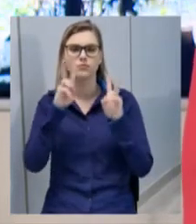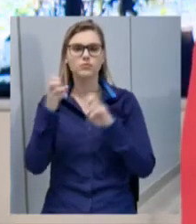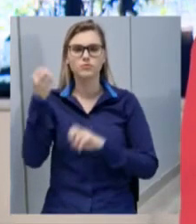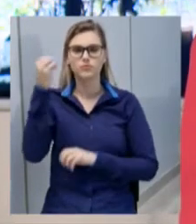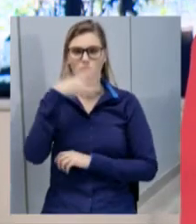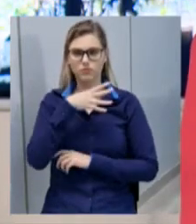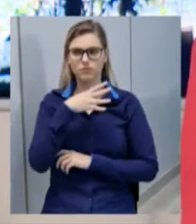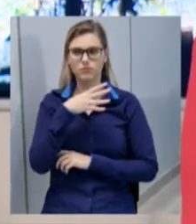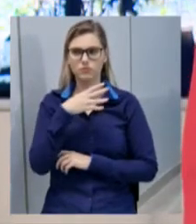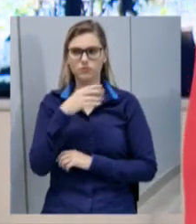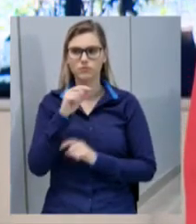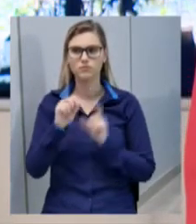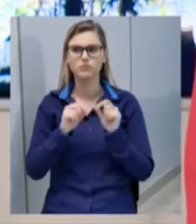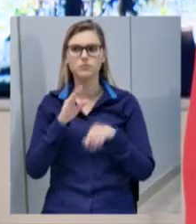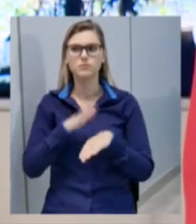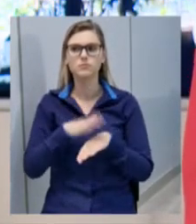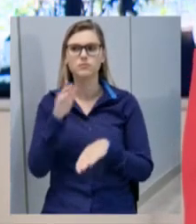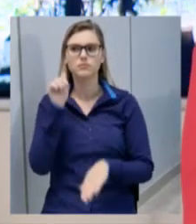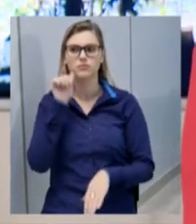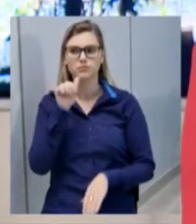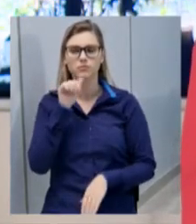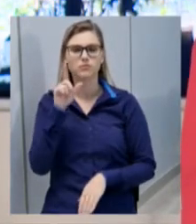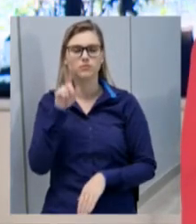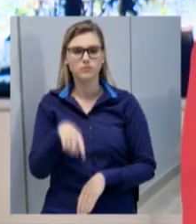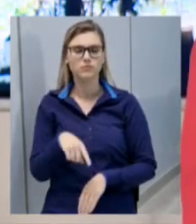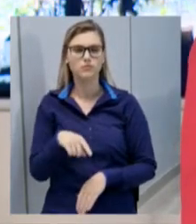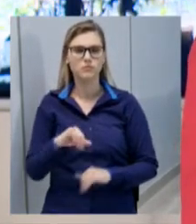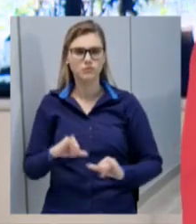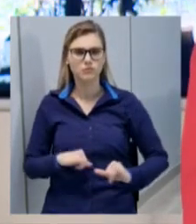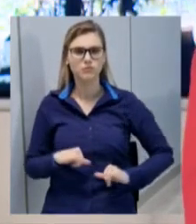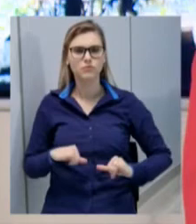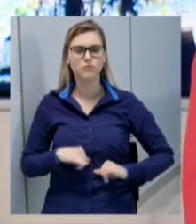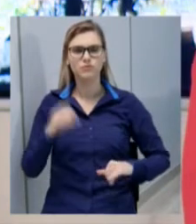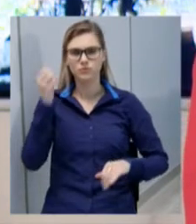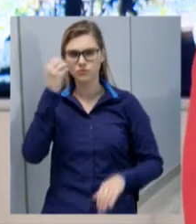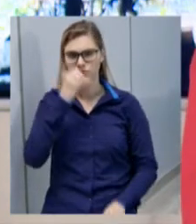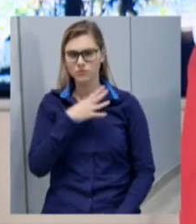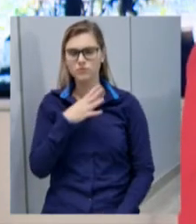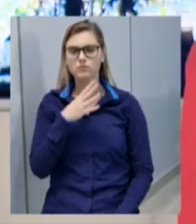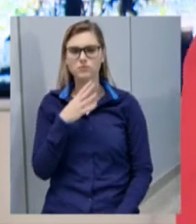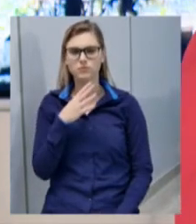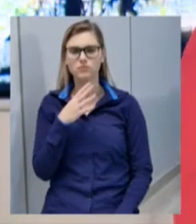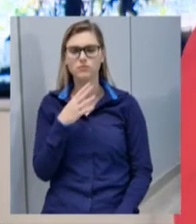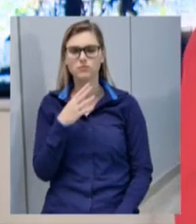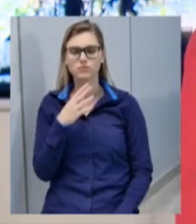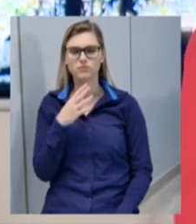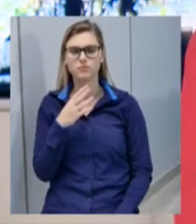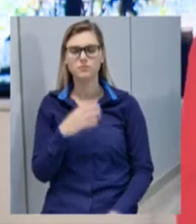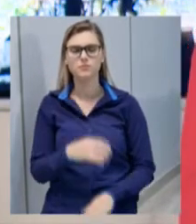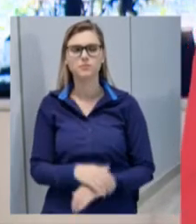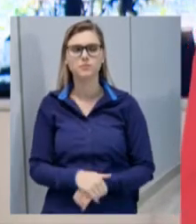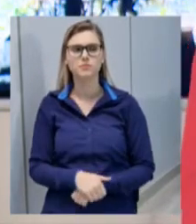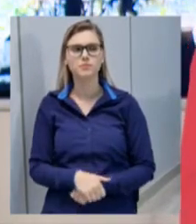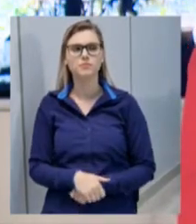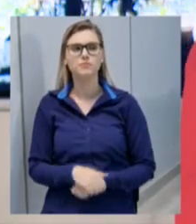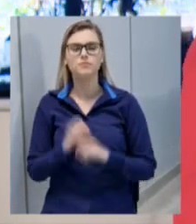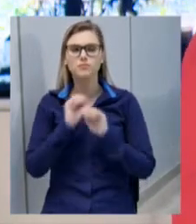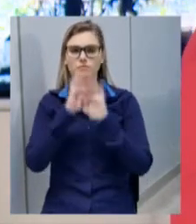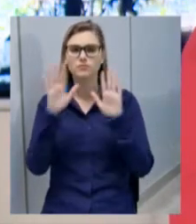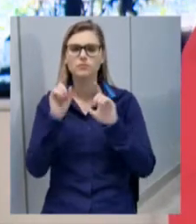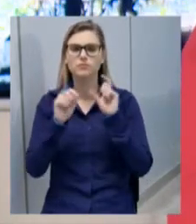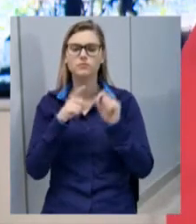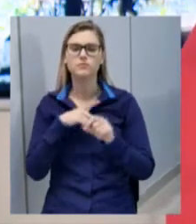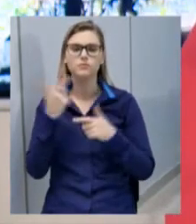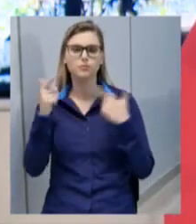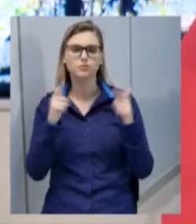quanto mais a mulher é vulnerável e passível a uma situação de violência. É claro que existem